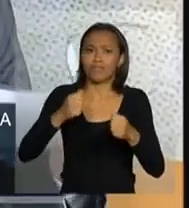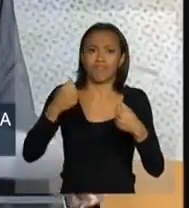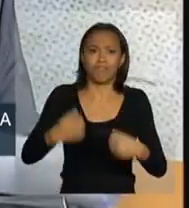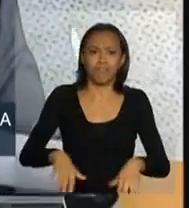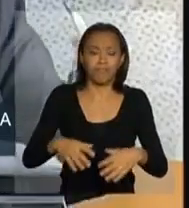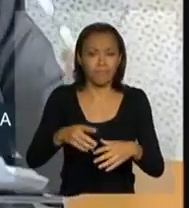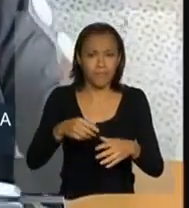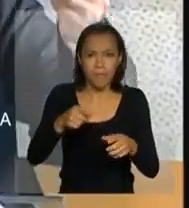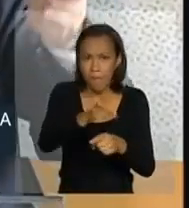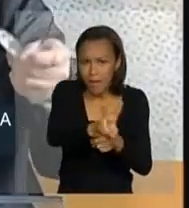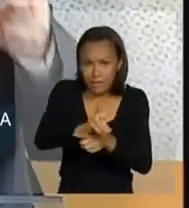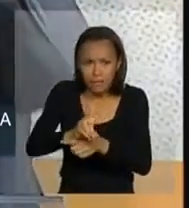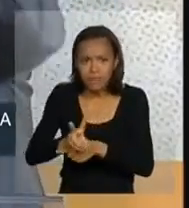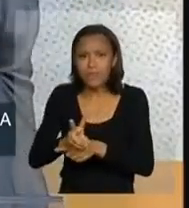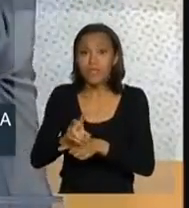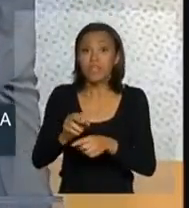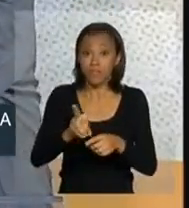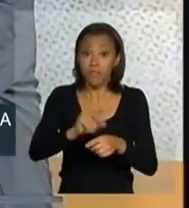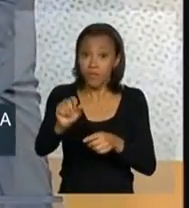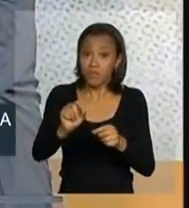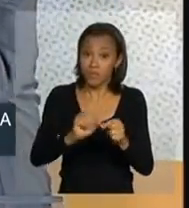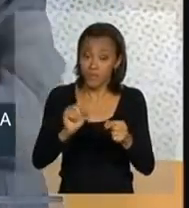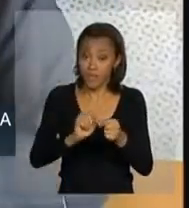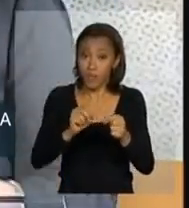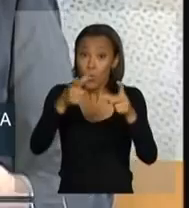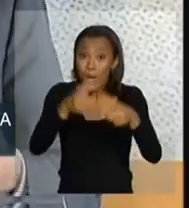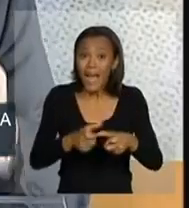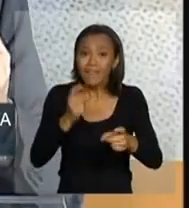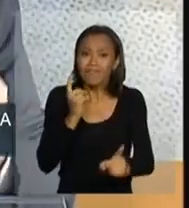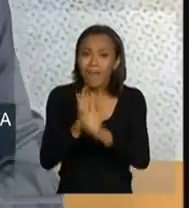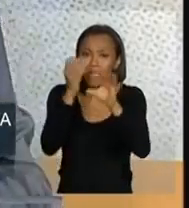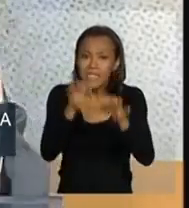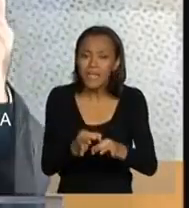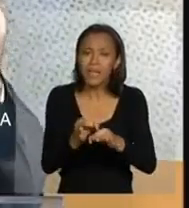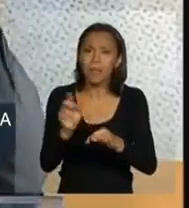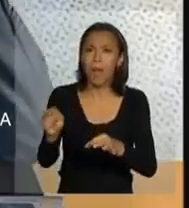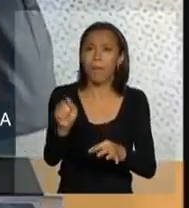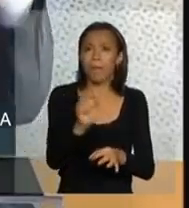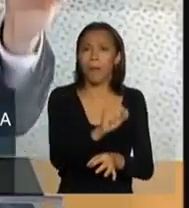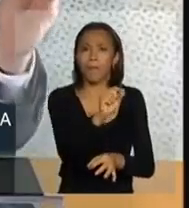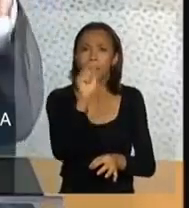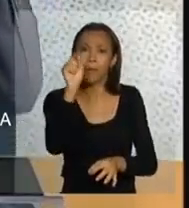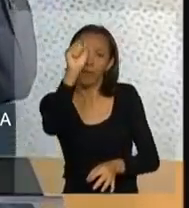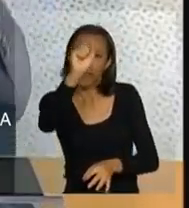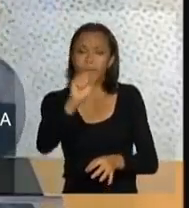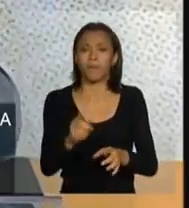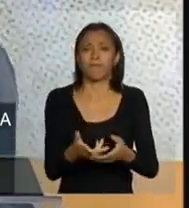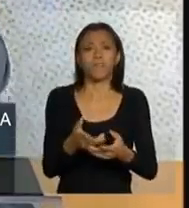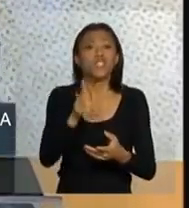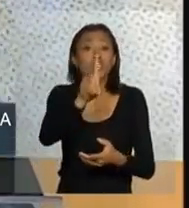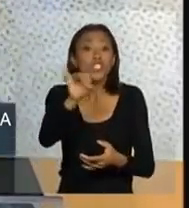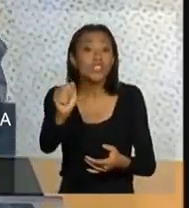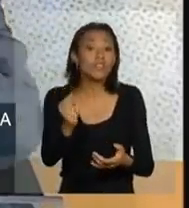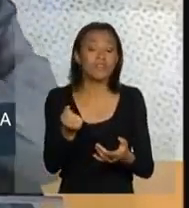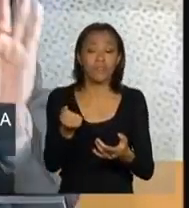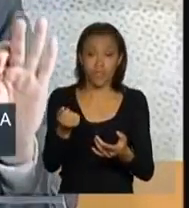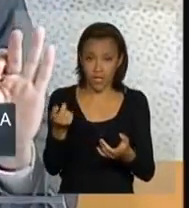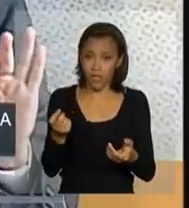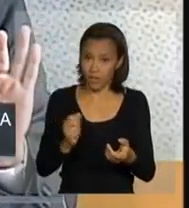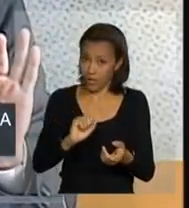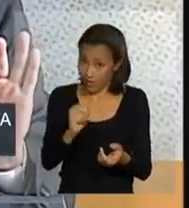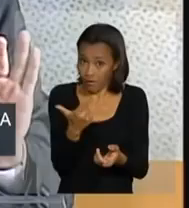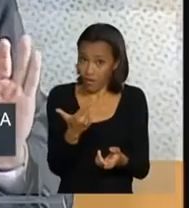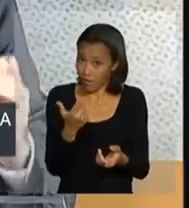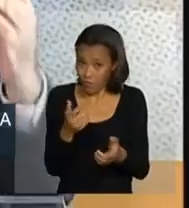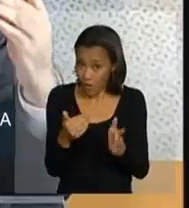de fiscalização e fazemos alocações corretas nos pontos. Além de nos unirmos em ações temáticas, em dias que, obviamente, não